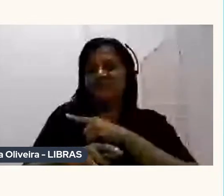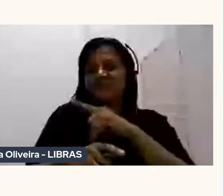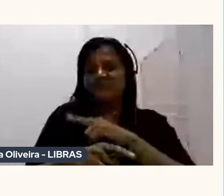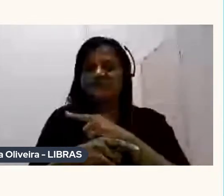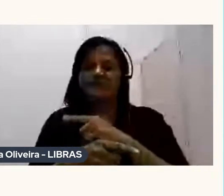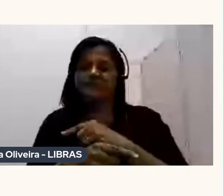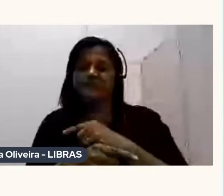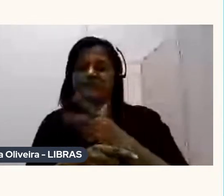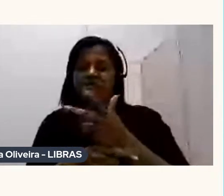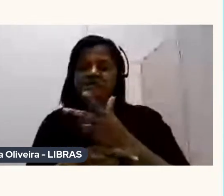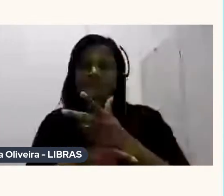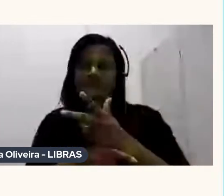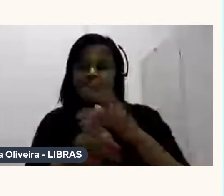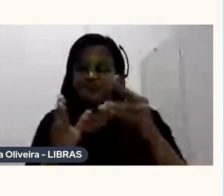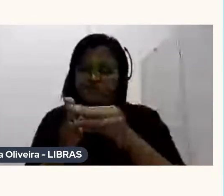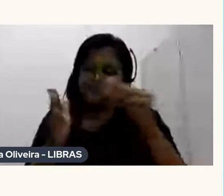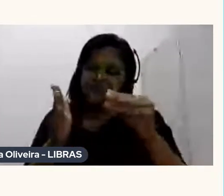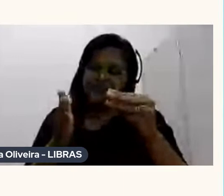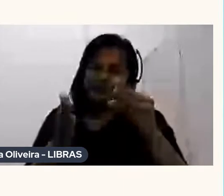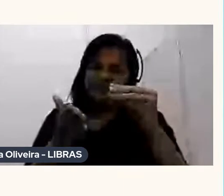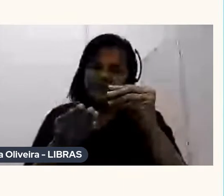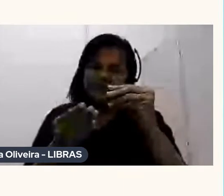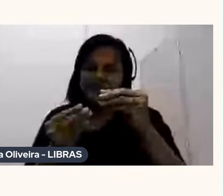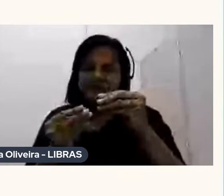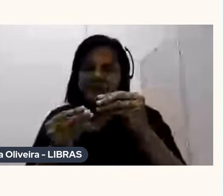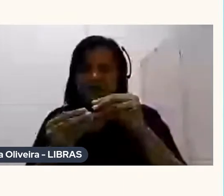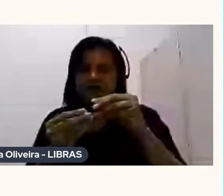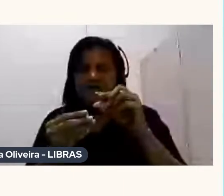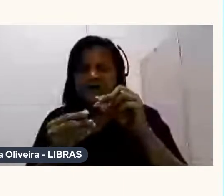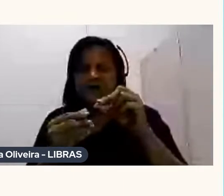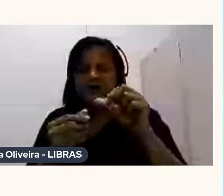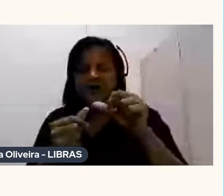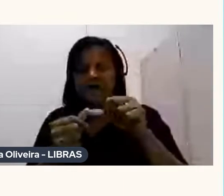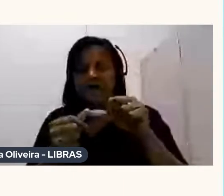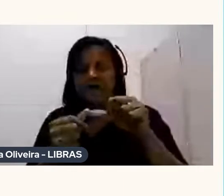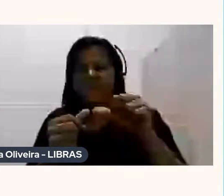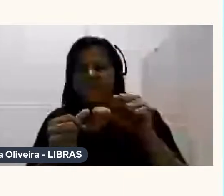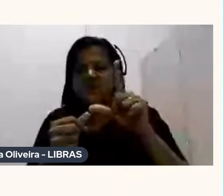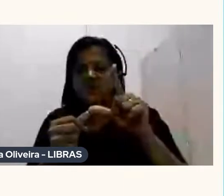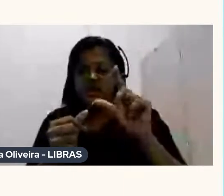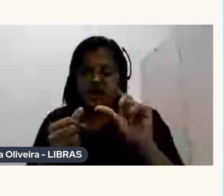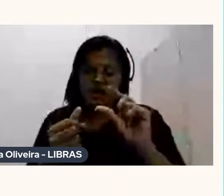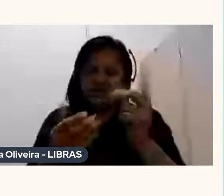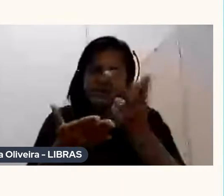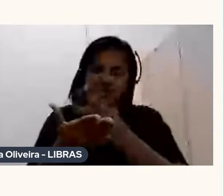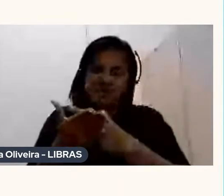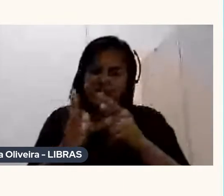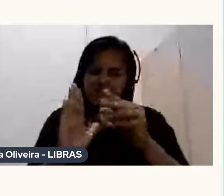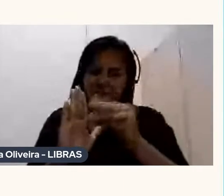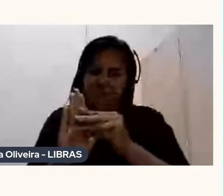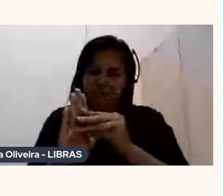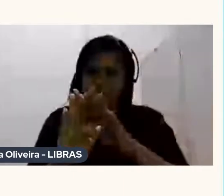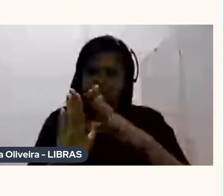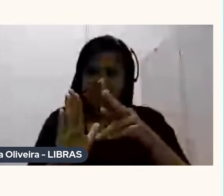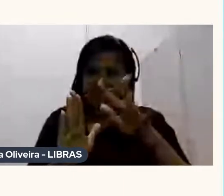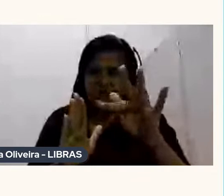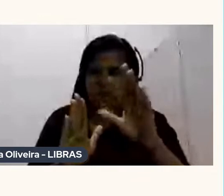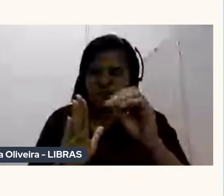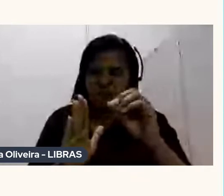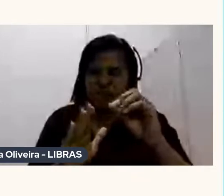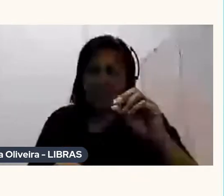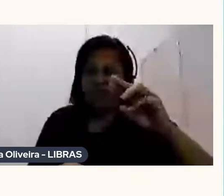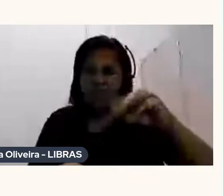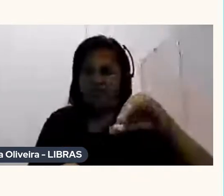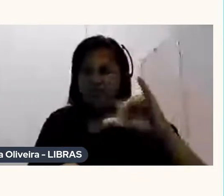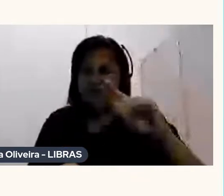fica Essa Essa forminha Para fazer É Um braço De látex Né Estou falando